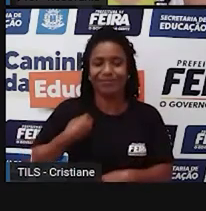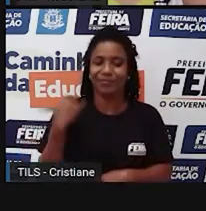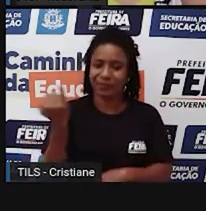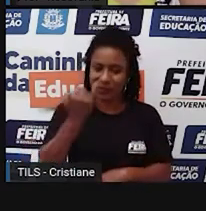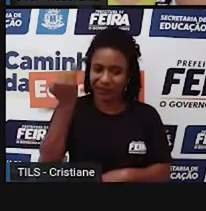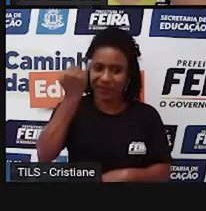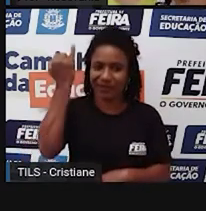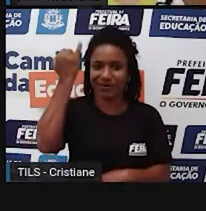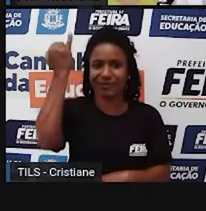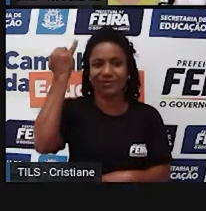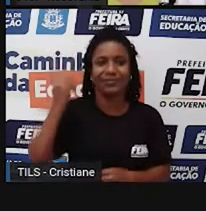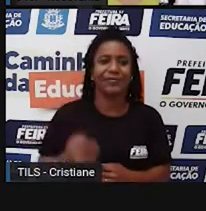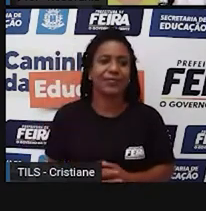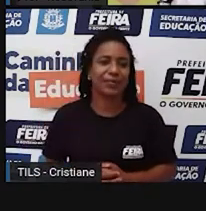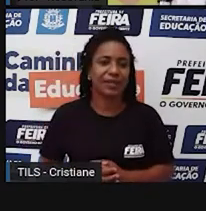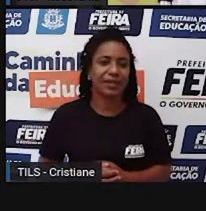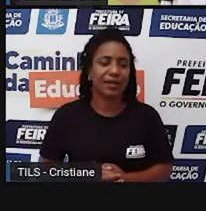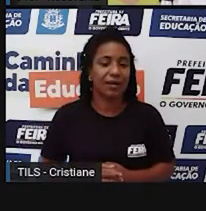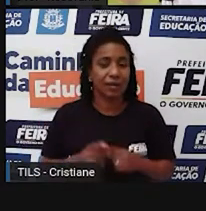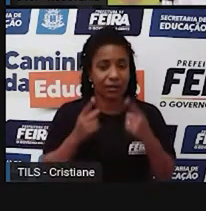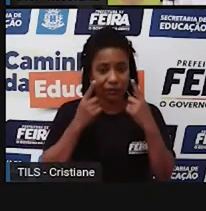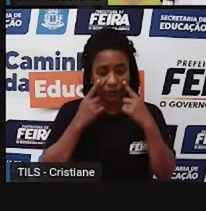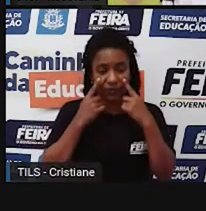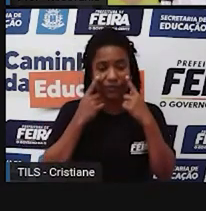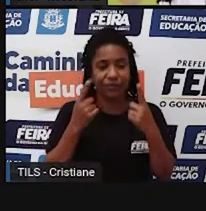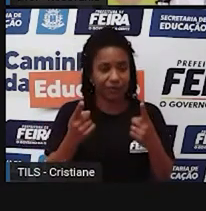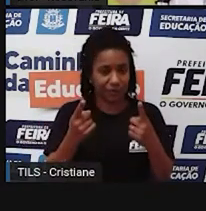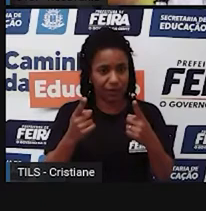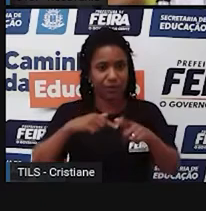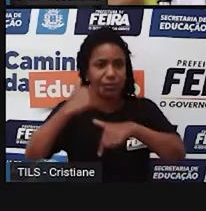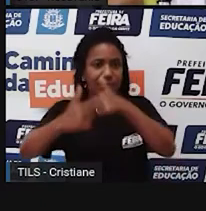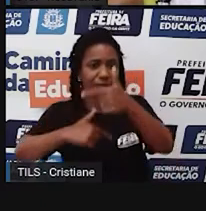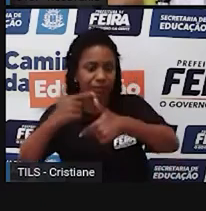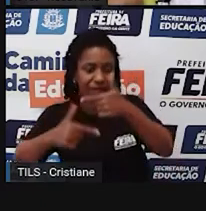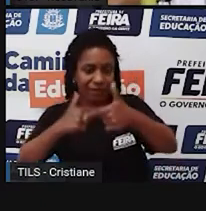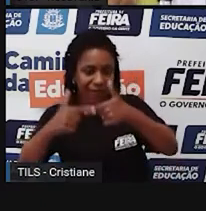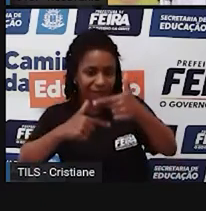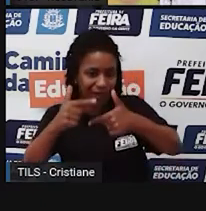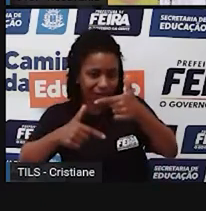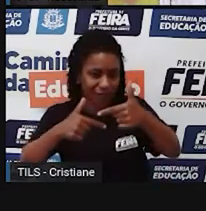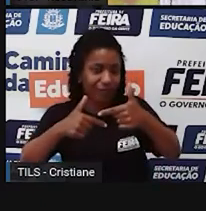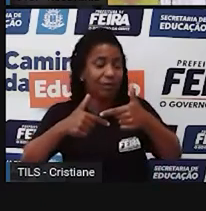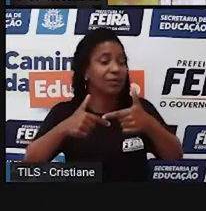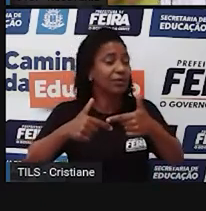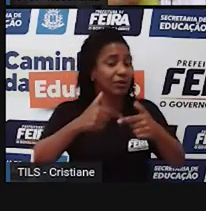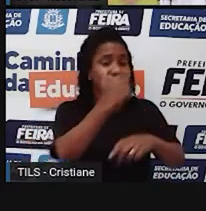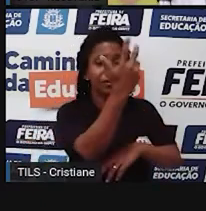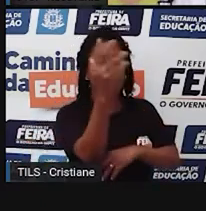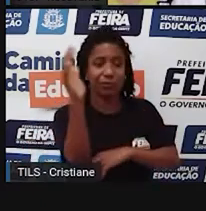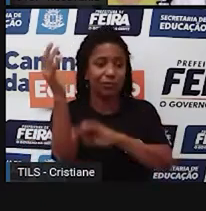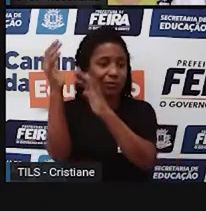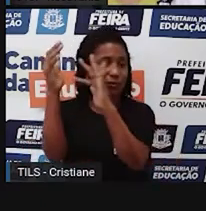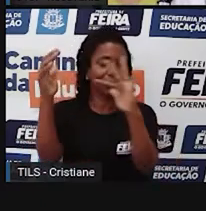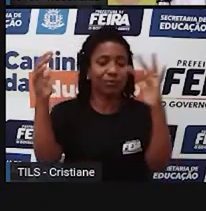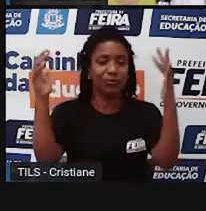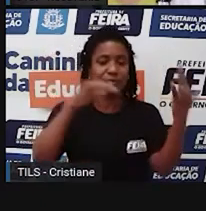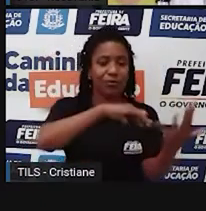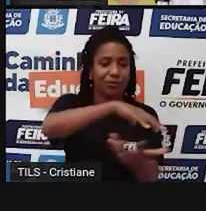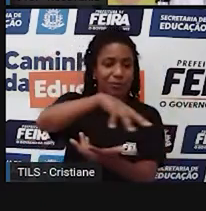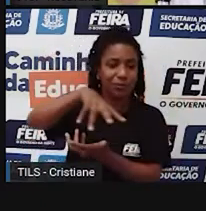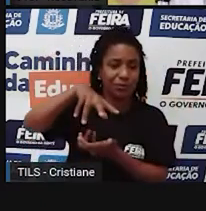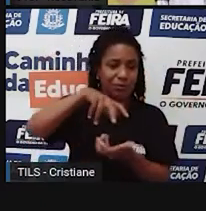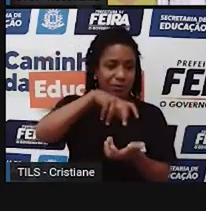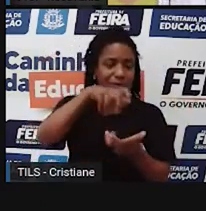impactos dos trabalhos, voltando aí, ele não impacta só na natureza. Esses impactos também ficam no